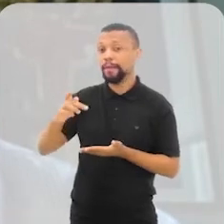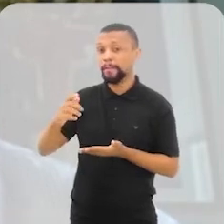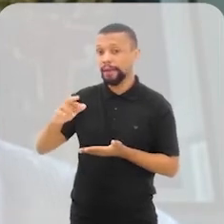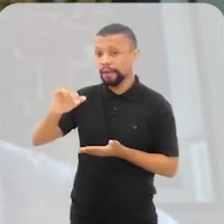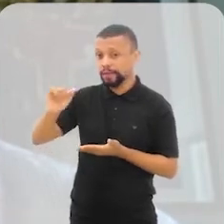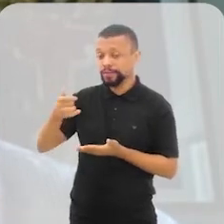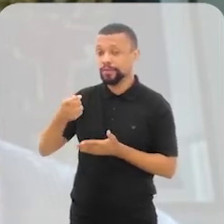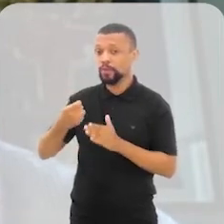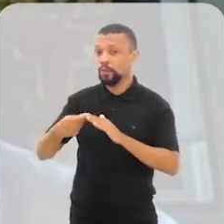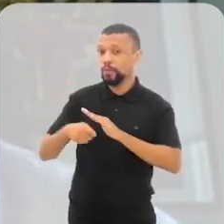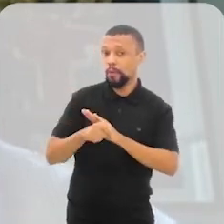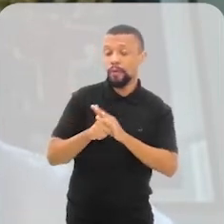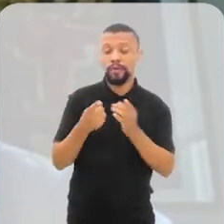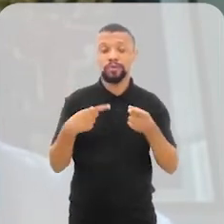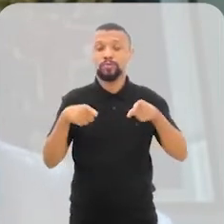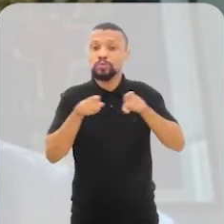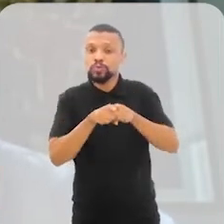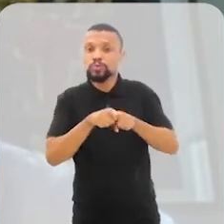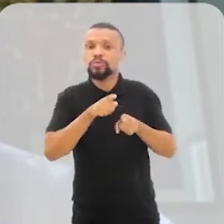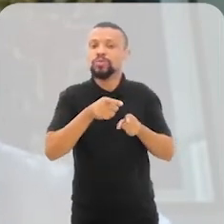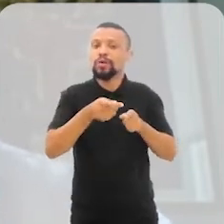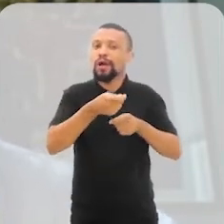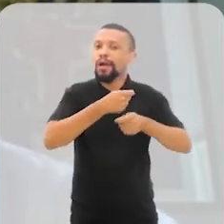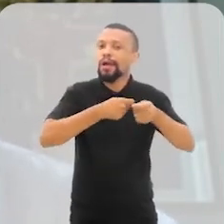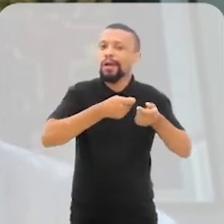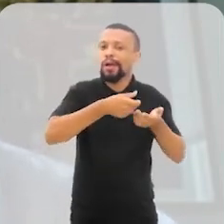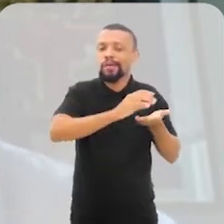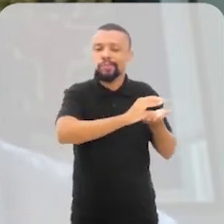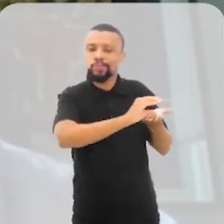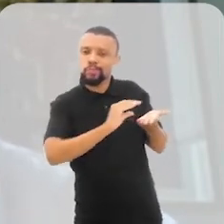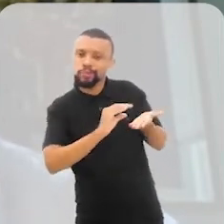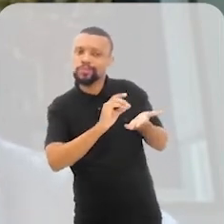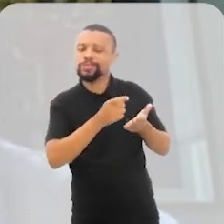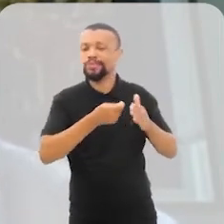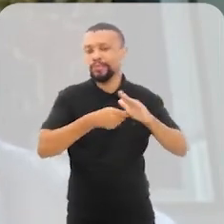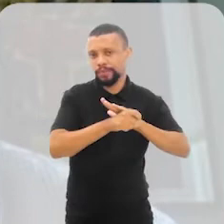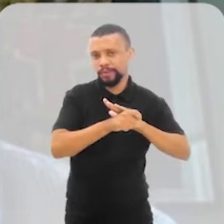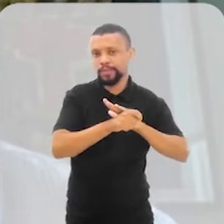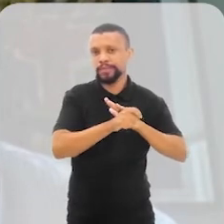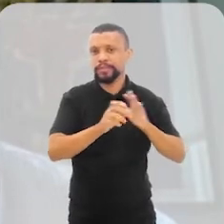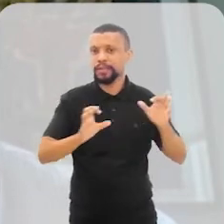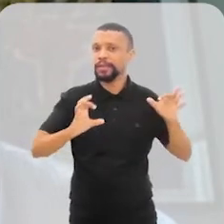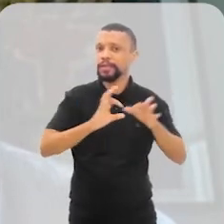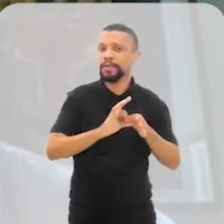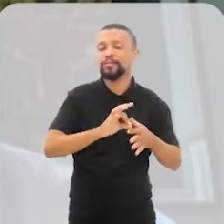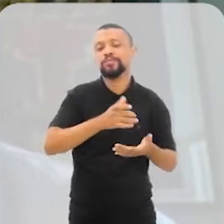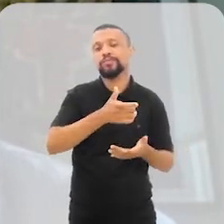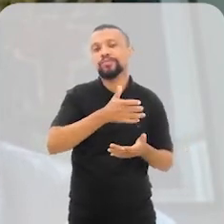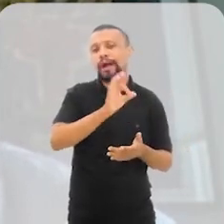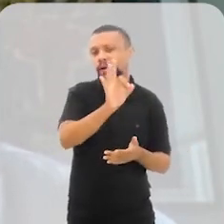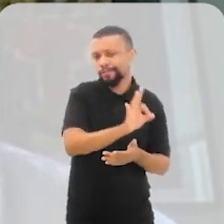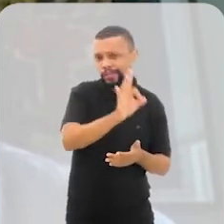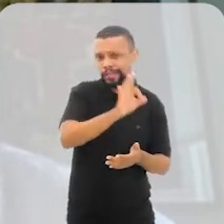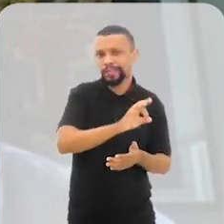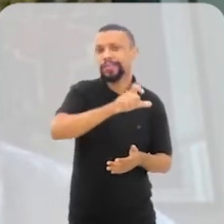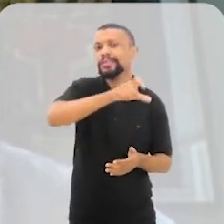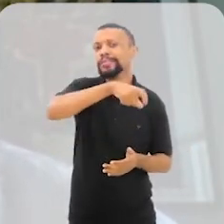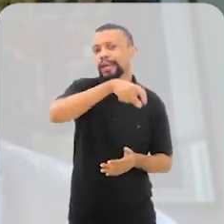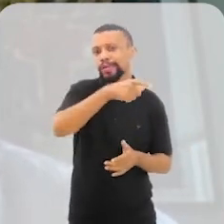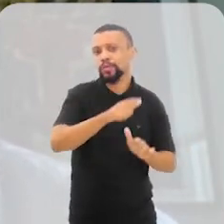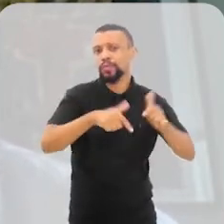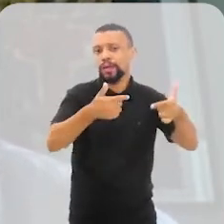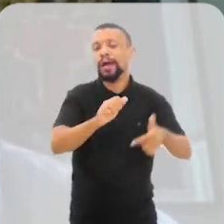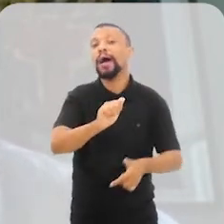subvenção econômica, com recursos de financiamento que pertencem a uma linha de crédito da FINEP, operada pela AGRI.